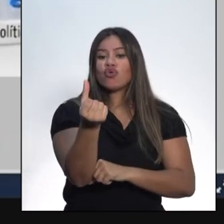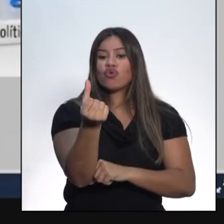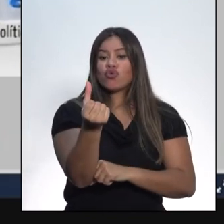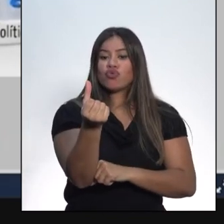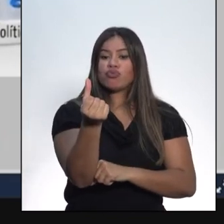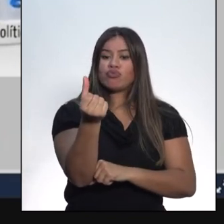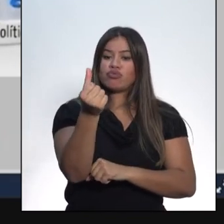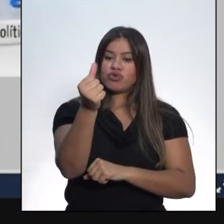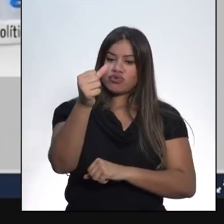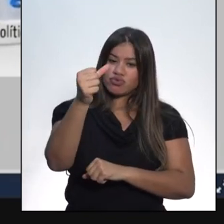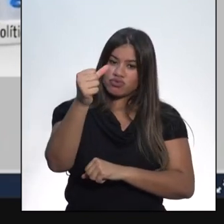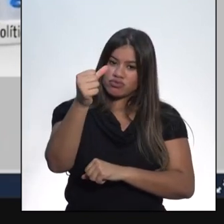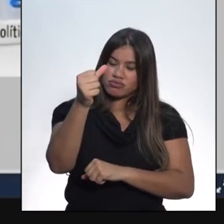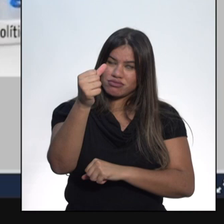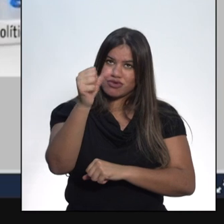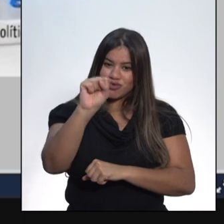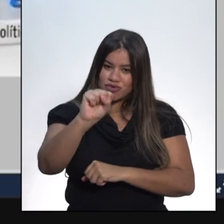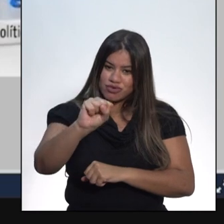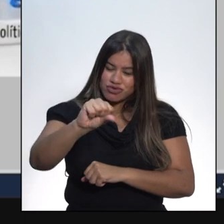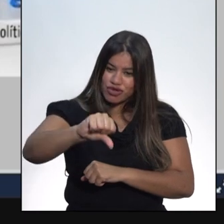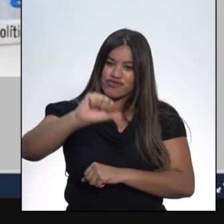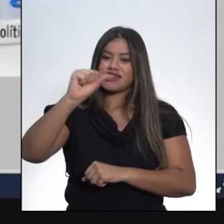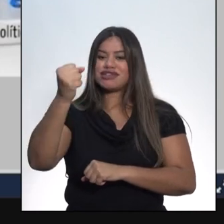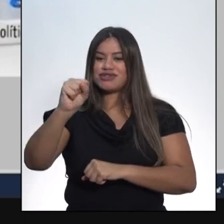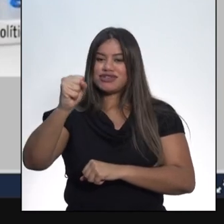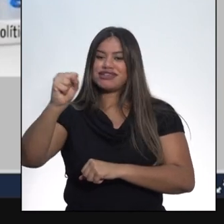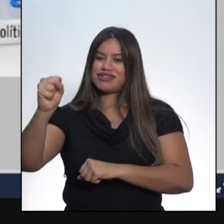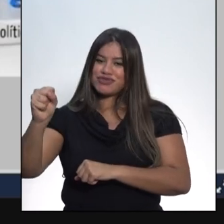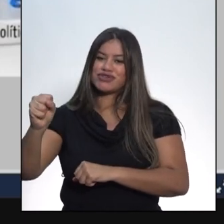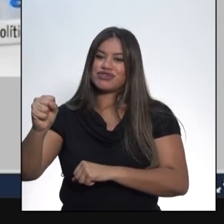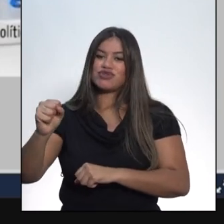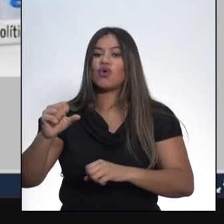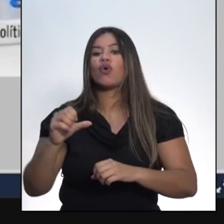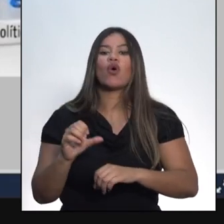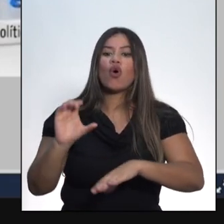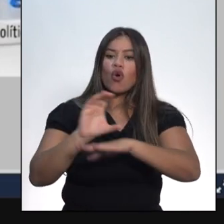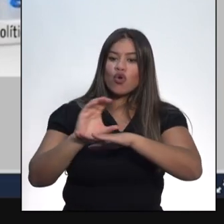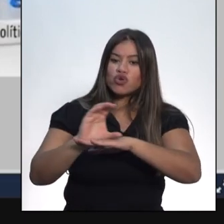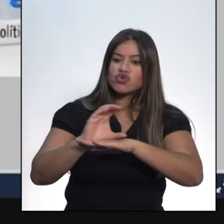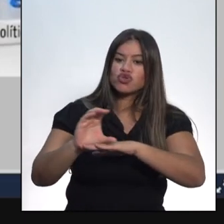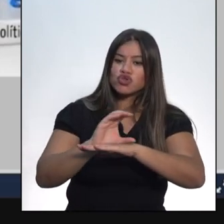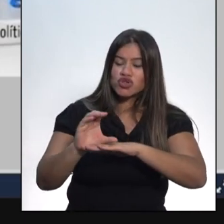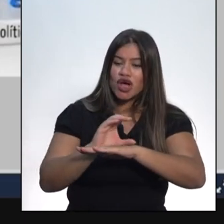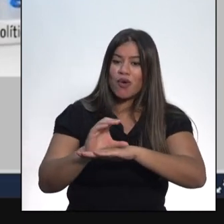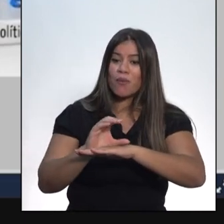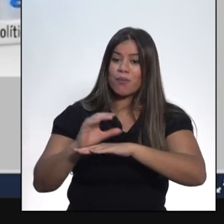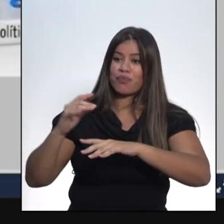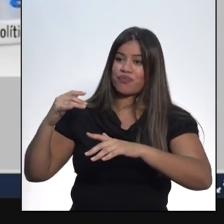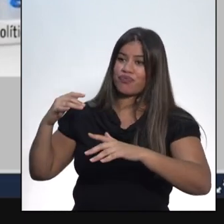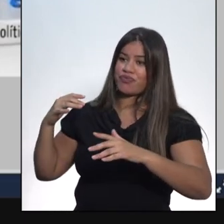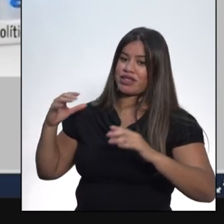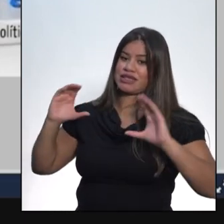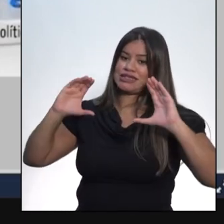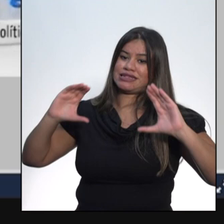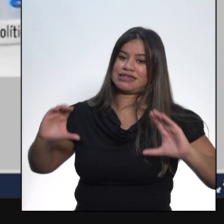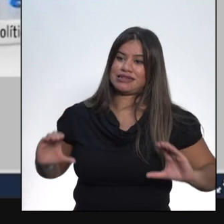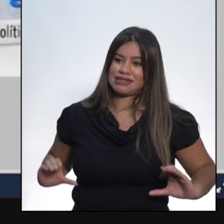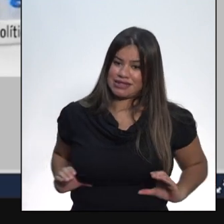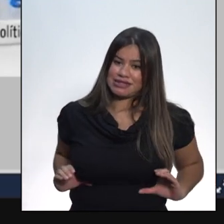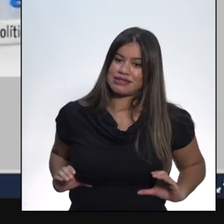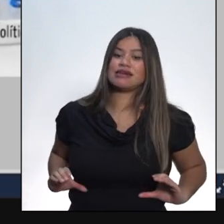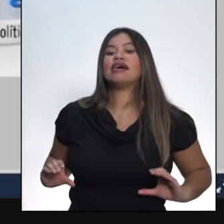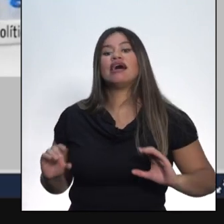1988, a Constituição Cidadã 97 anos depois. Isso